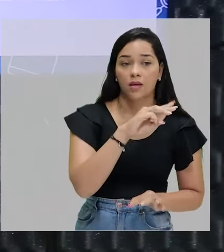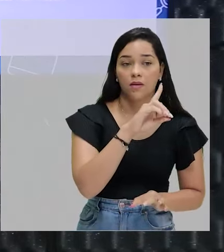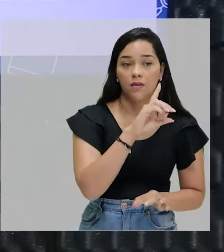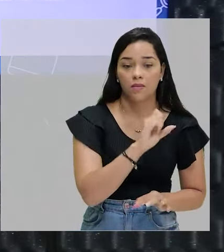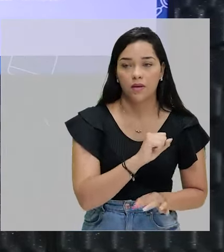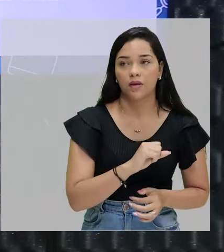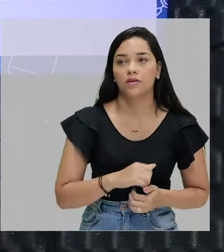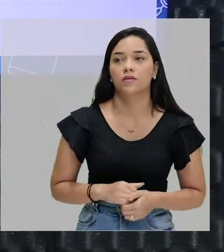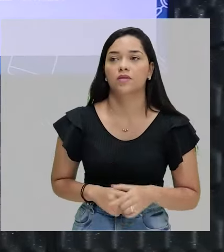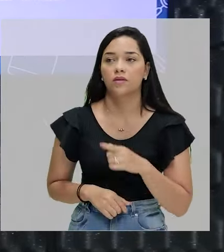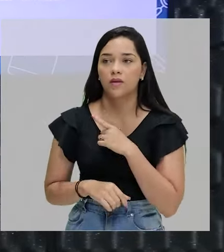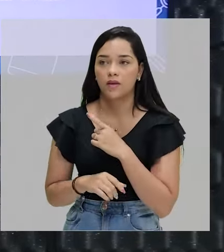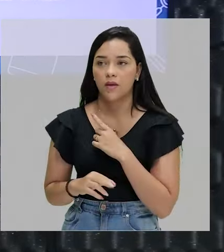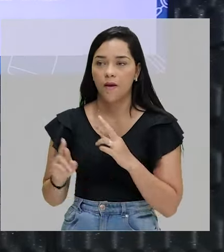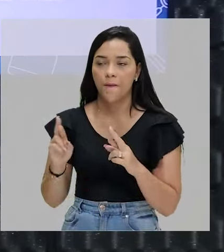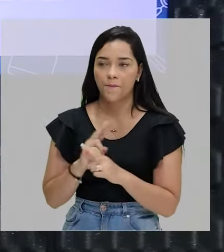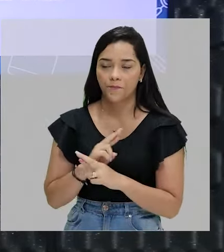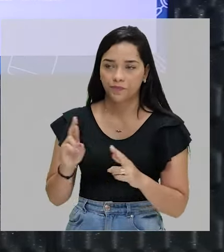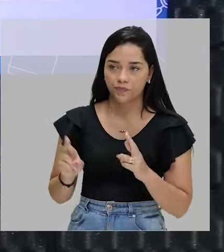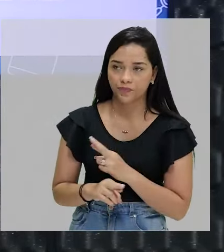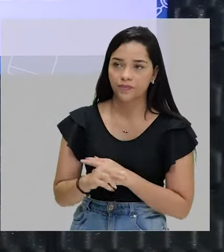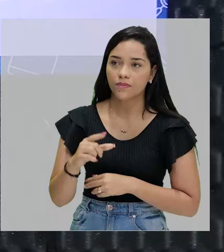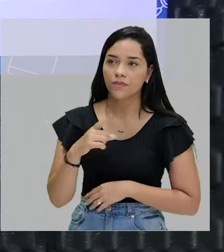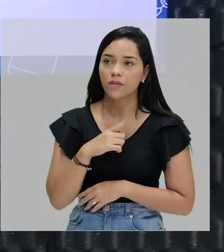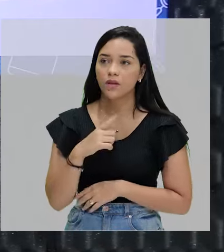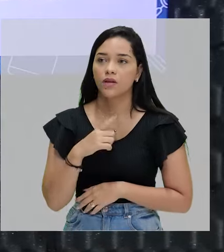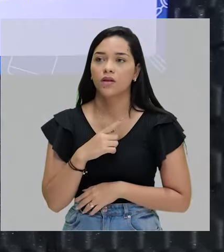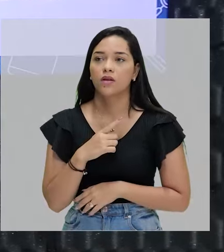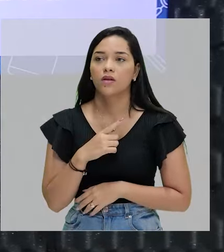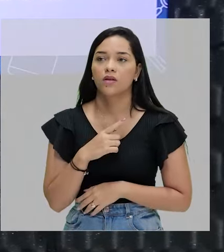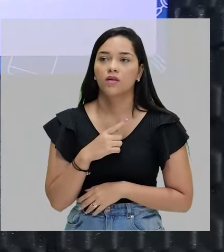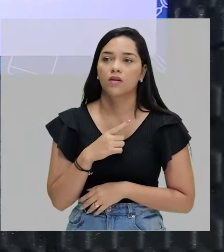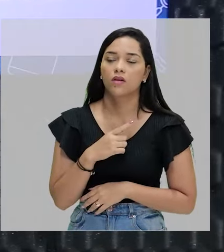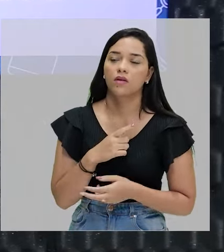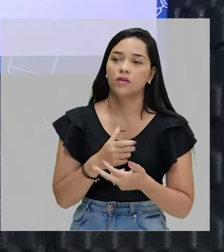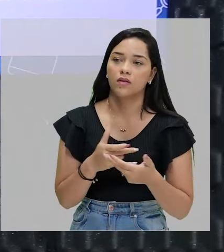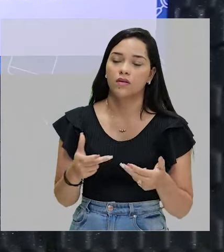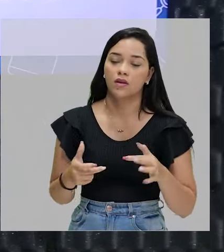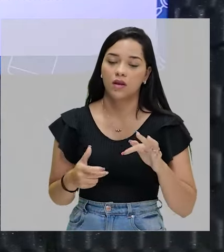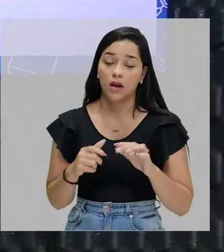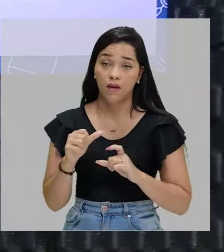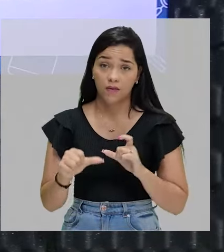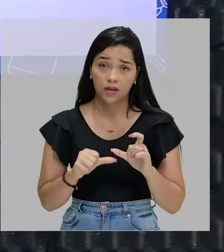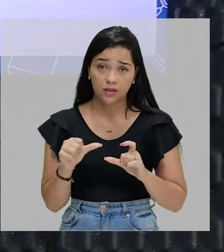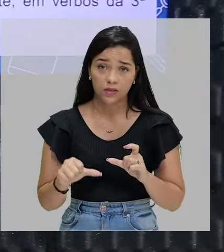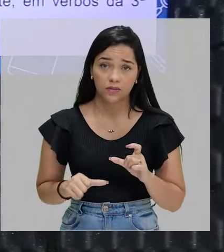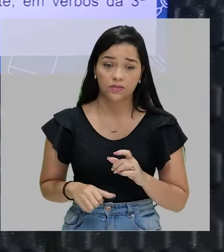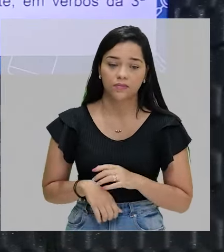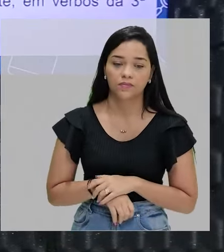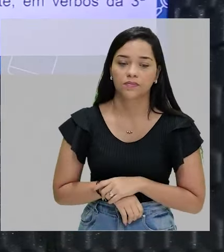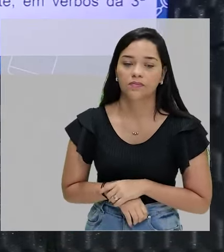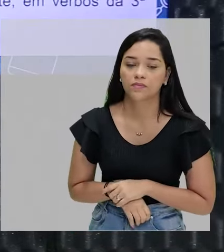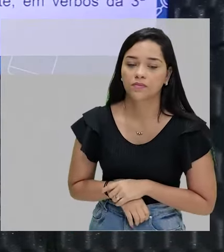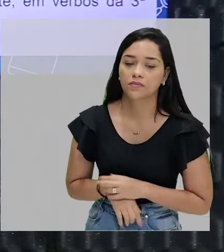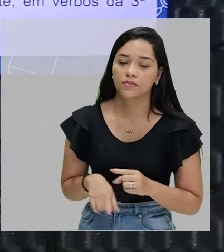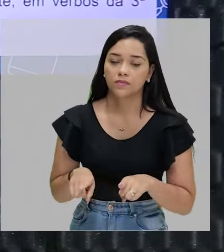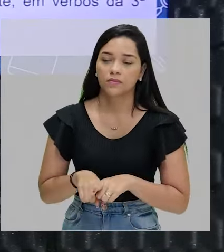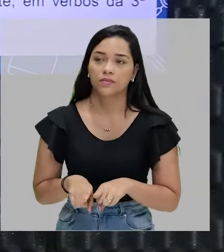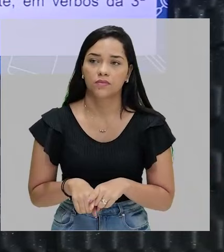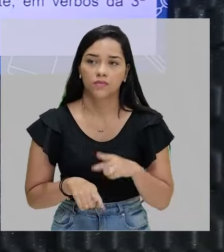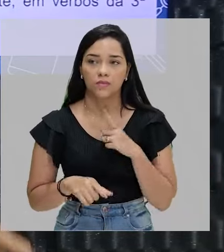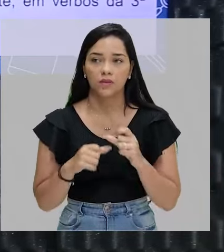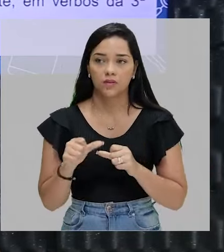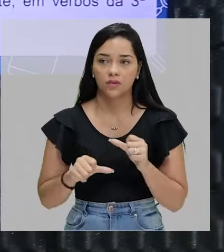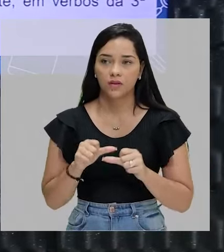Então, existe uma mudança na hora de você fazer a flexão, a mudança. Existe uma